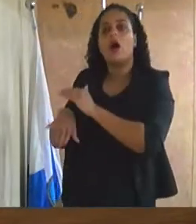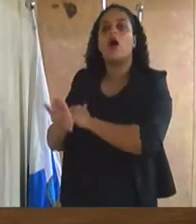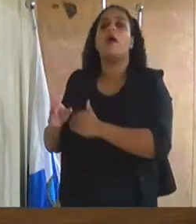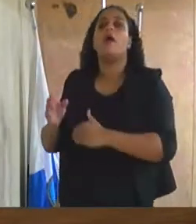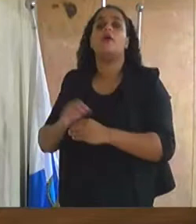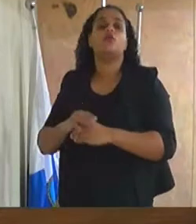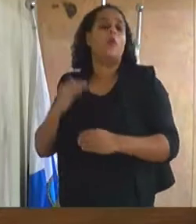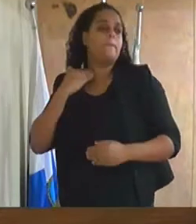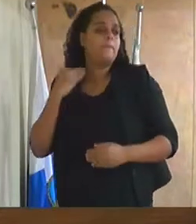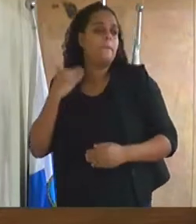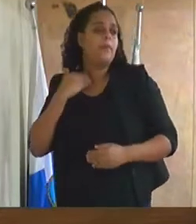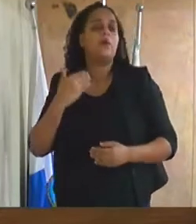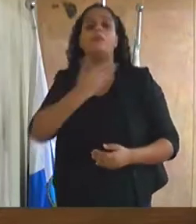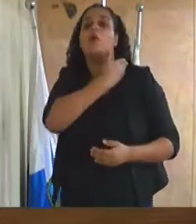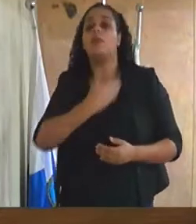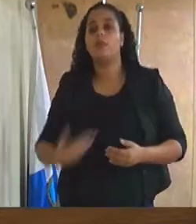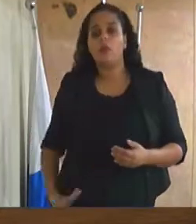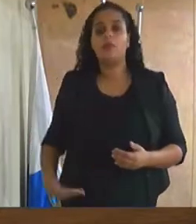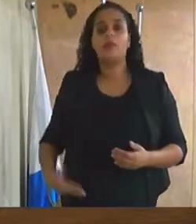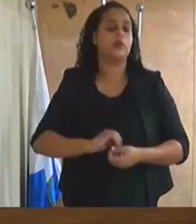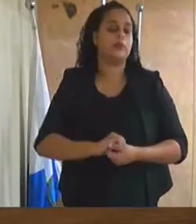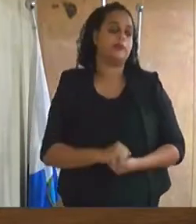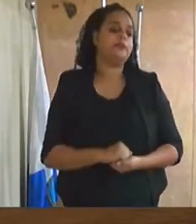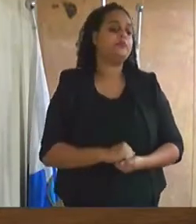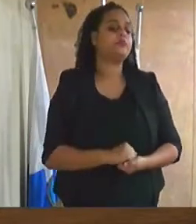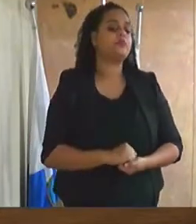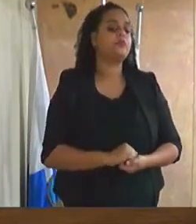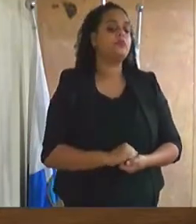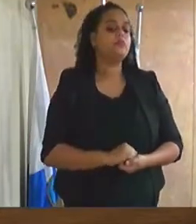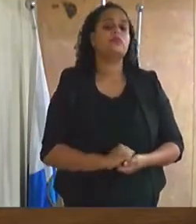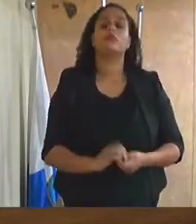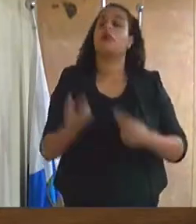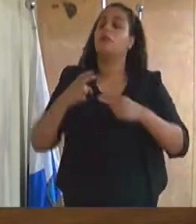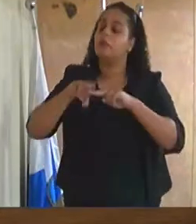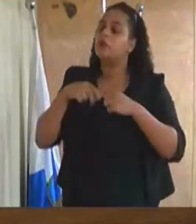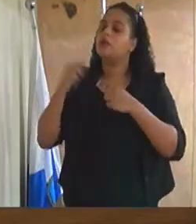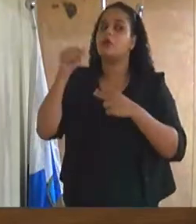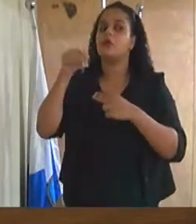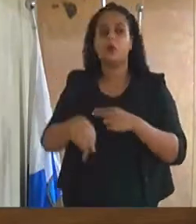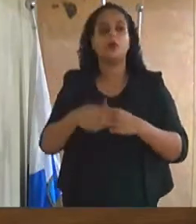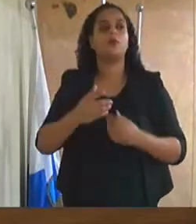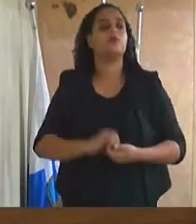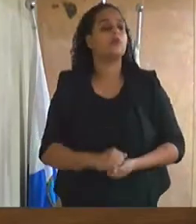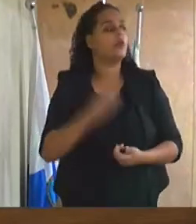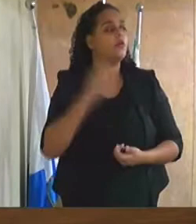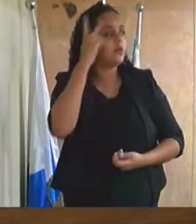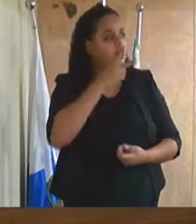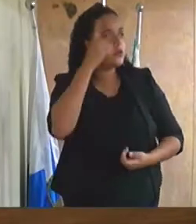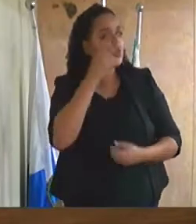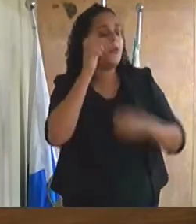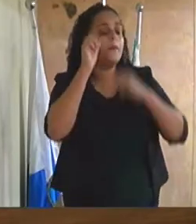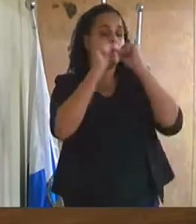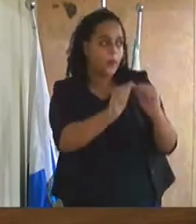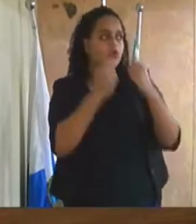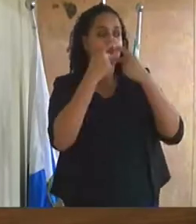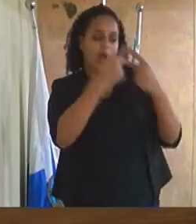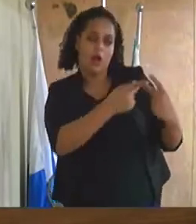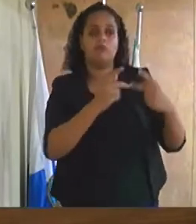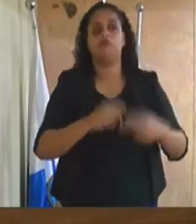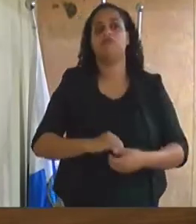considerável. Por isso, eu estou fazendo essa indicação. Vereador, a parte permitida.